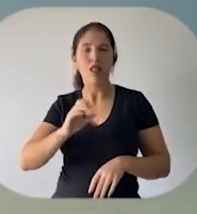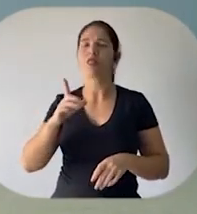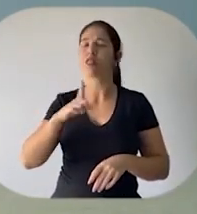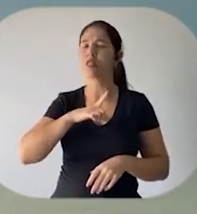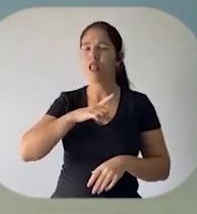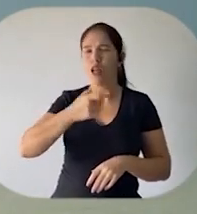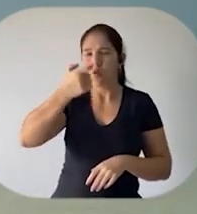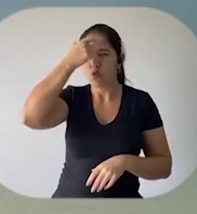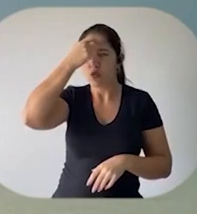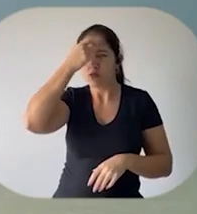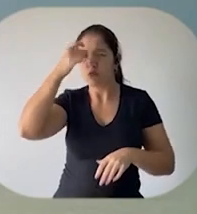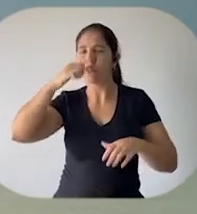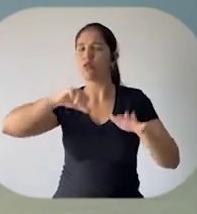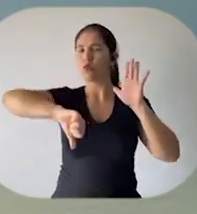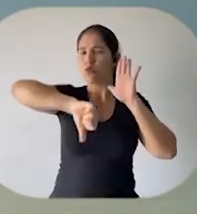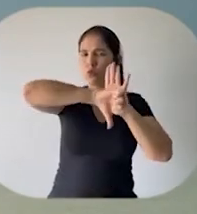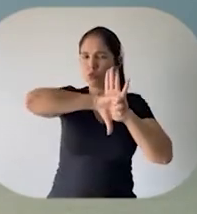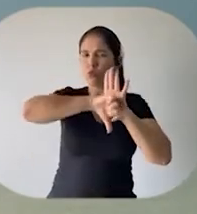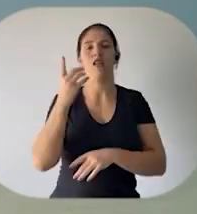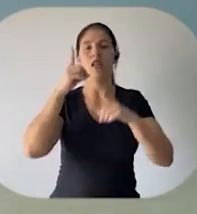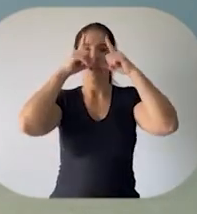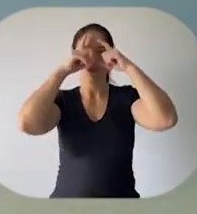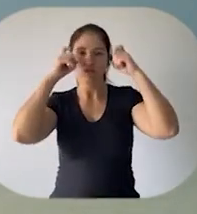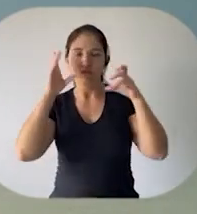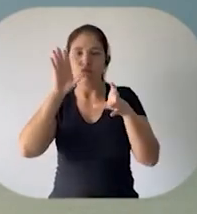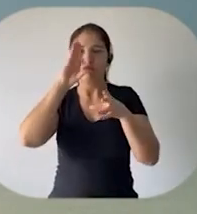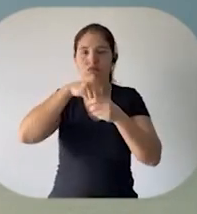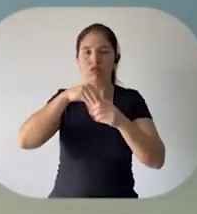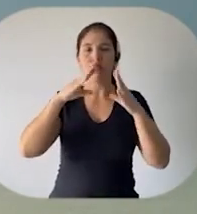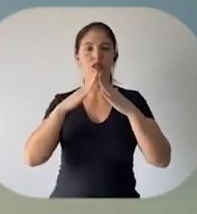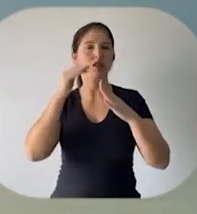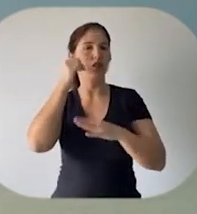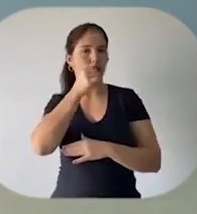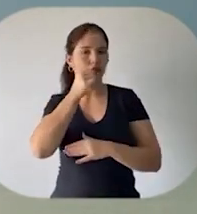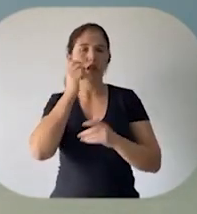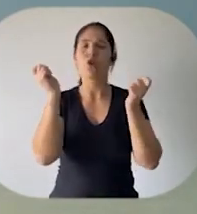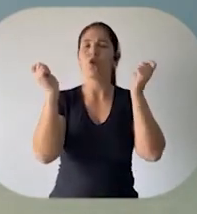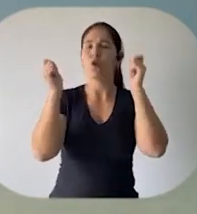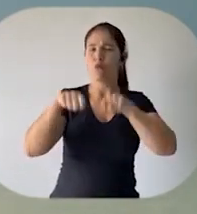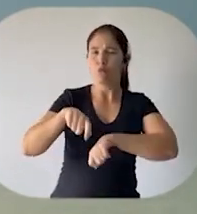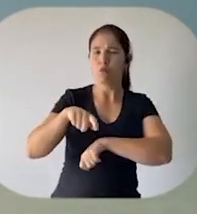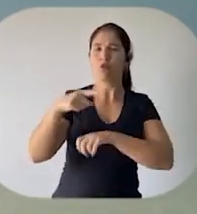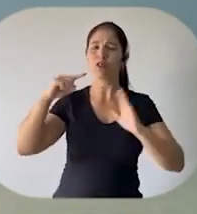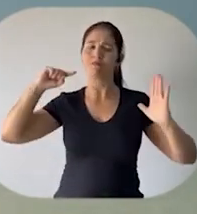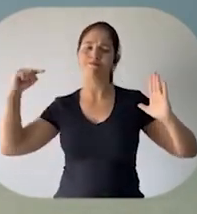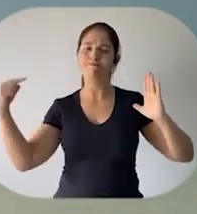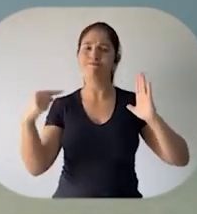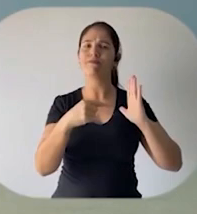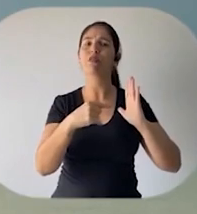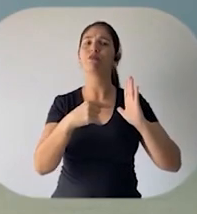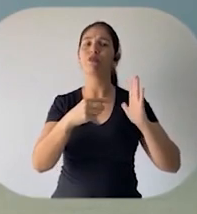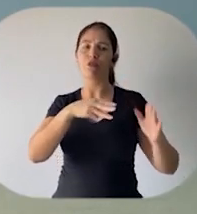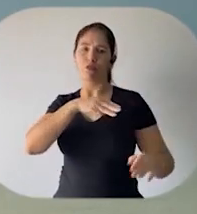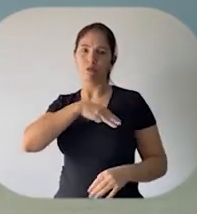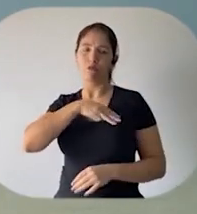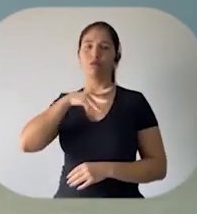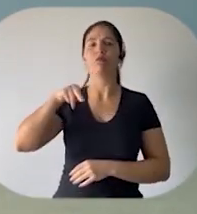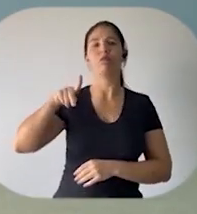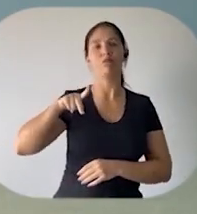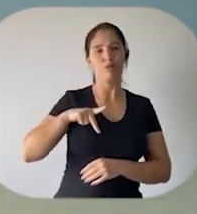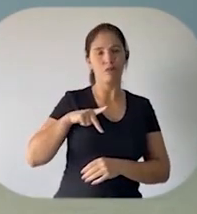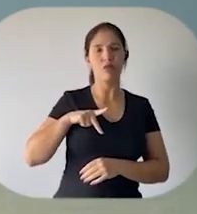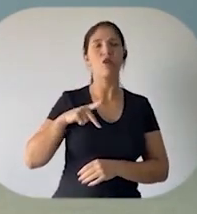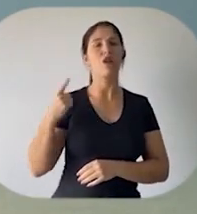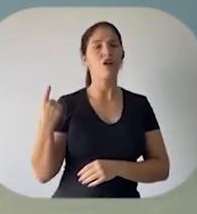conhecimento de um crime ou de uma situação envolvendo violência doméstica contra a mulher, que eles podem denunciar diretamente no Ministério